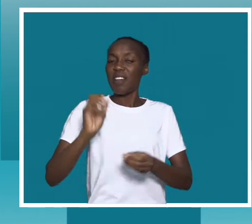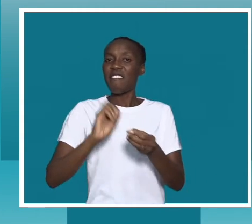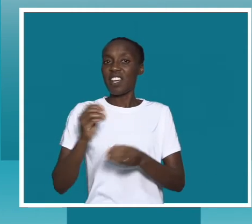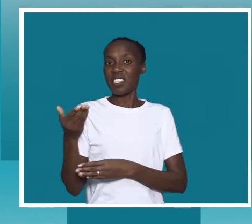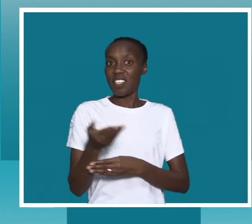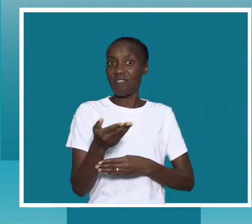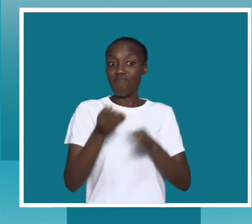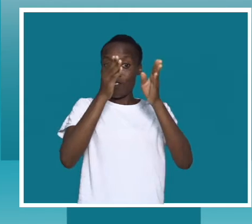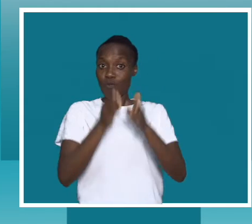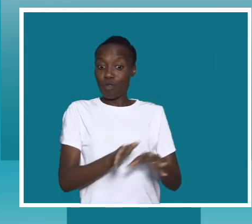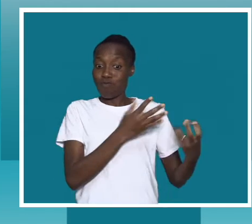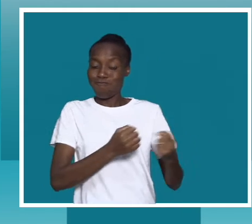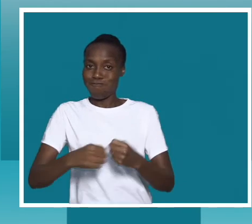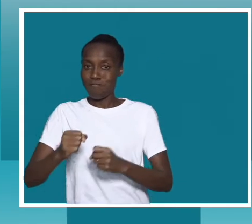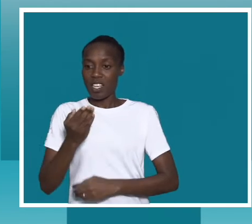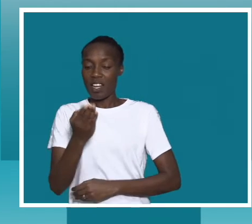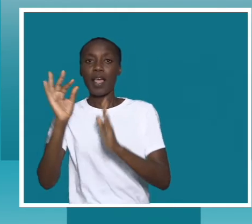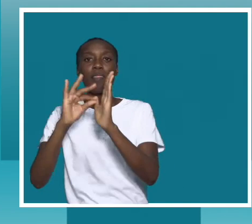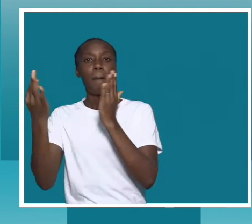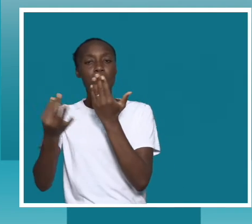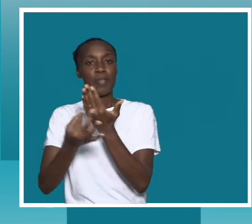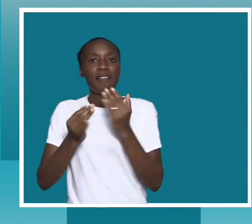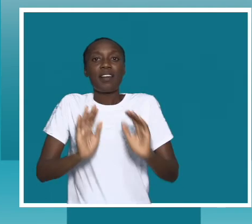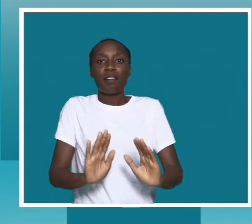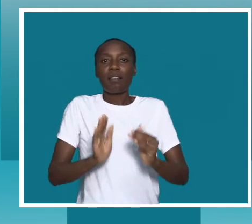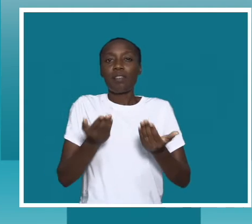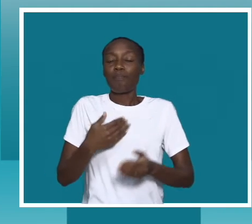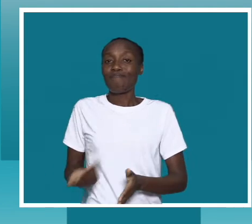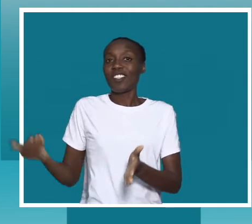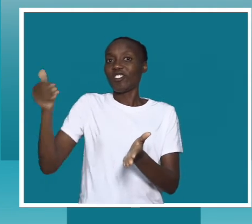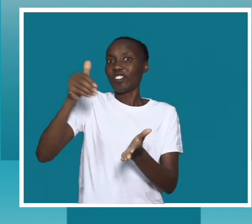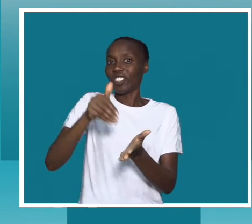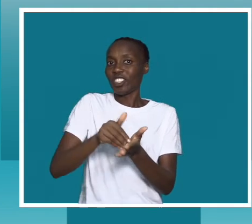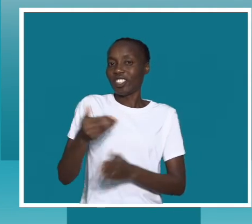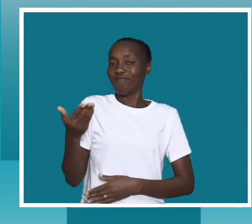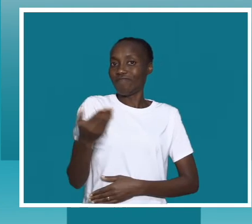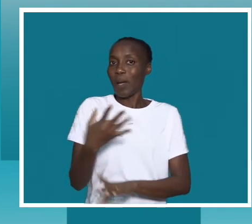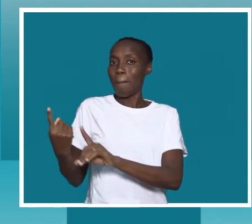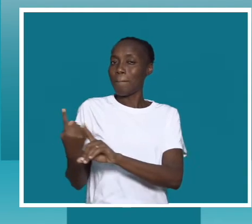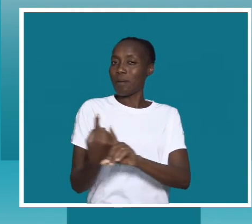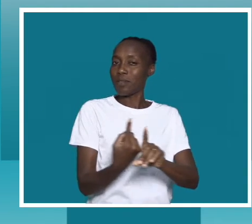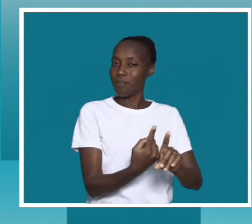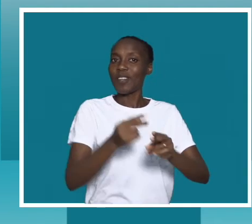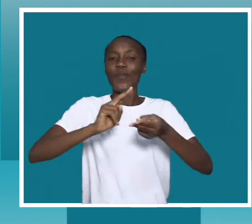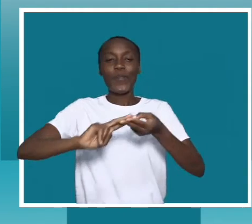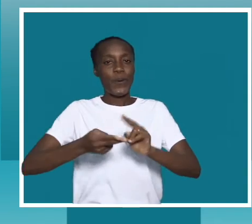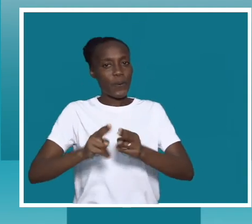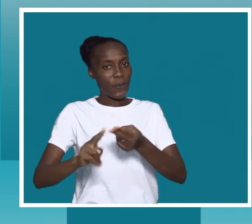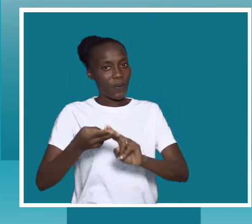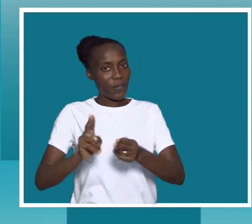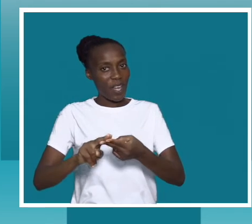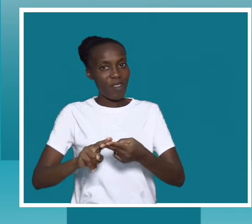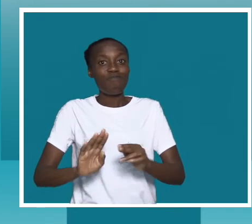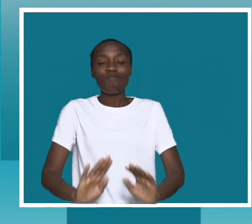feitas pelos ativistas na Modefa. Então cheguei, participei de uma das reuniões que lá estavam